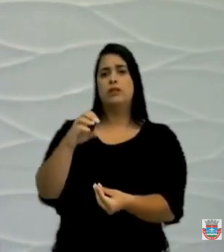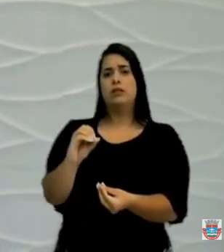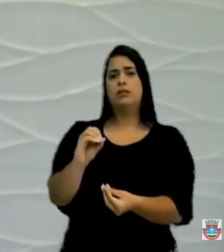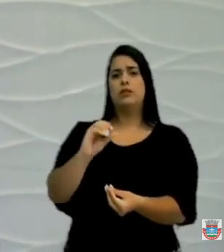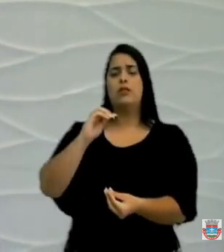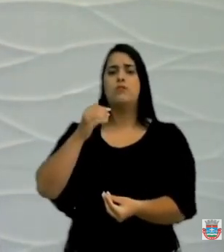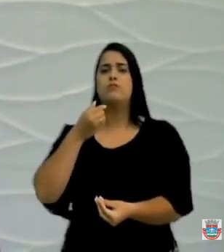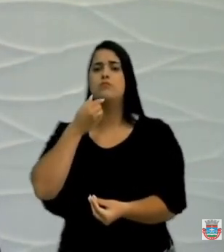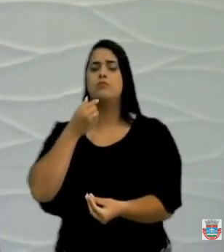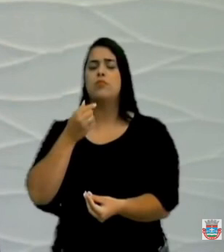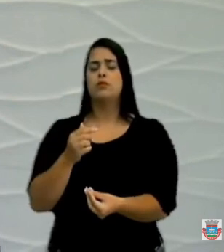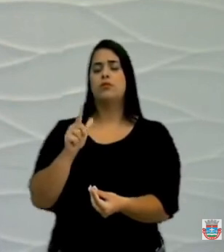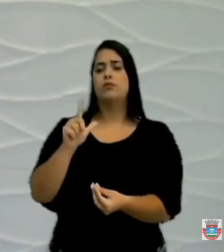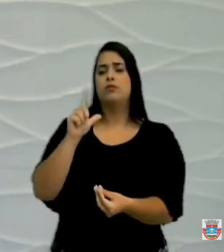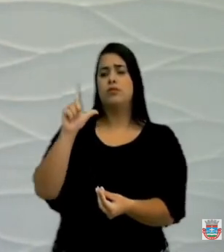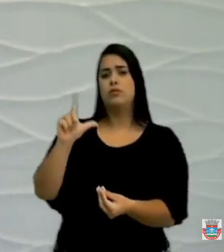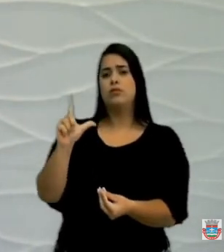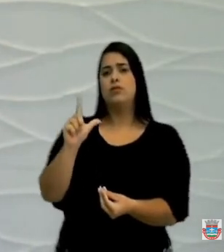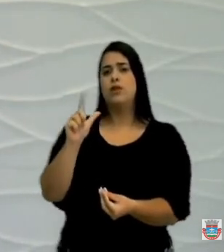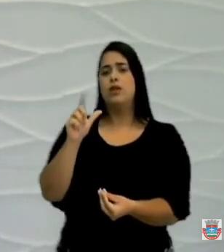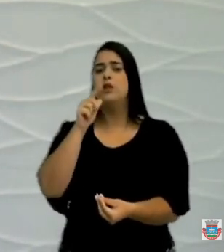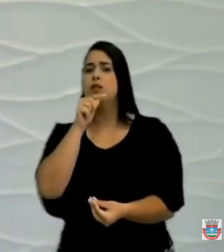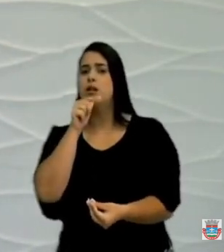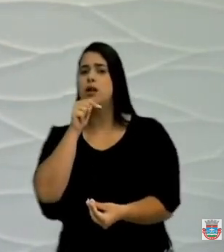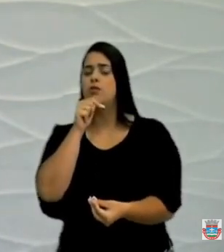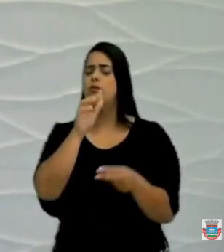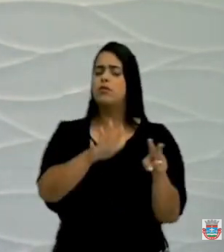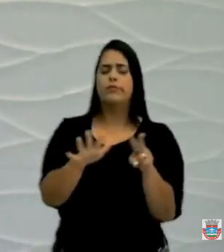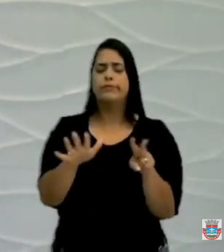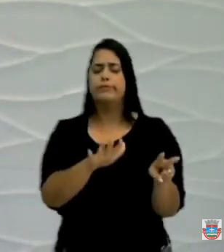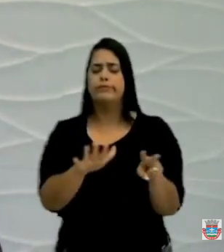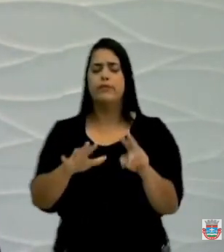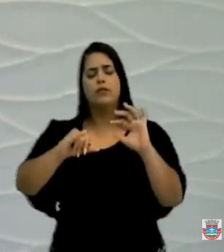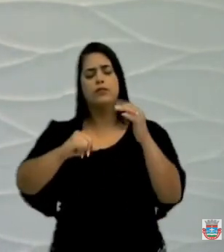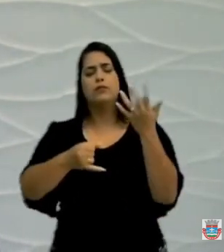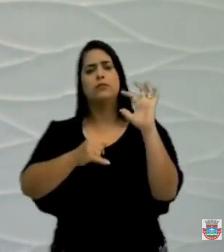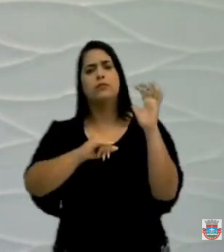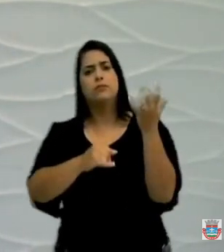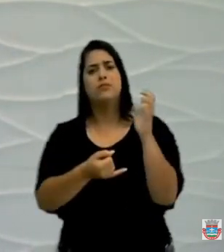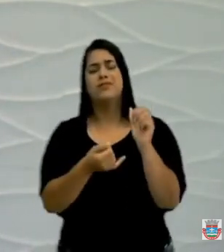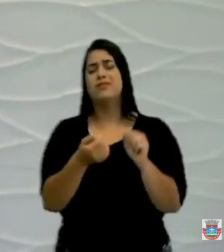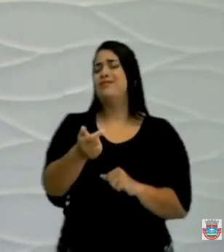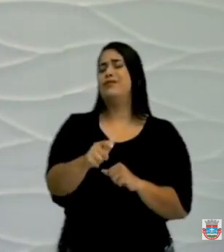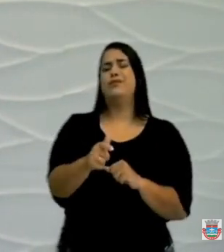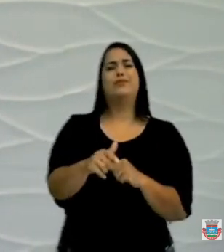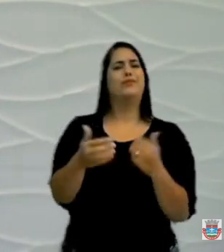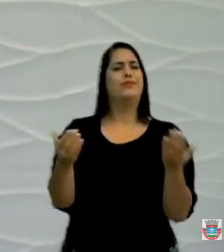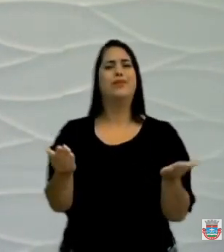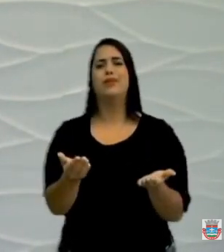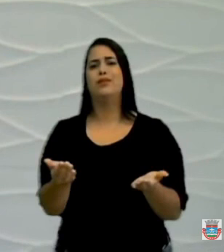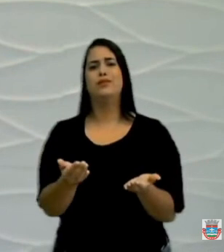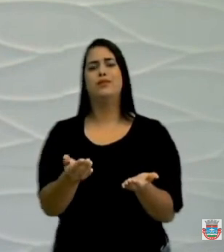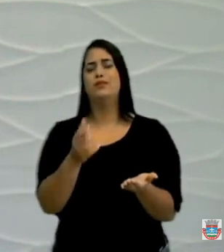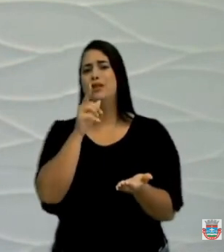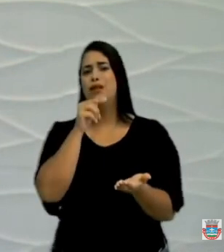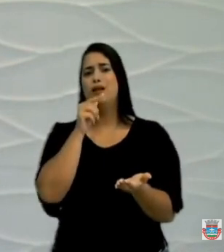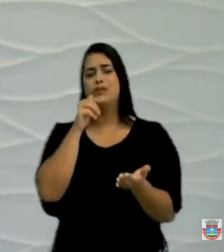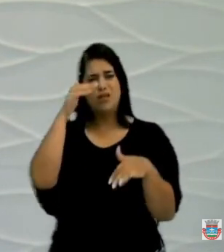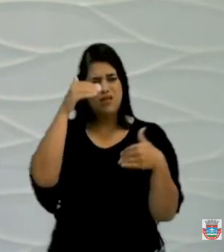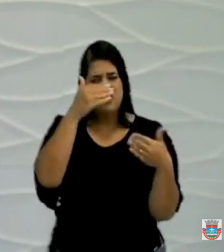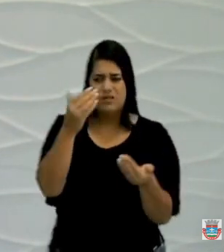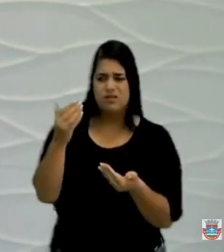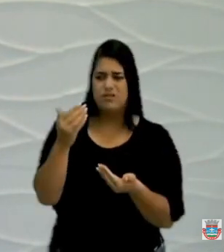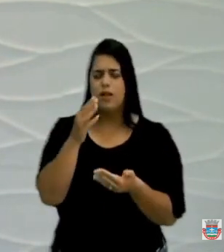litros de água toda semana na Vila da Juruba, beba e não ter mais essa água potável lá. E vossa